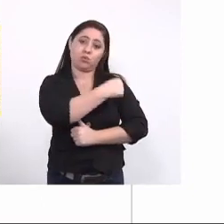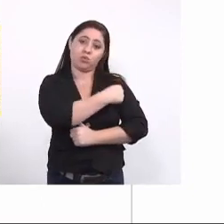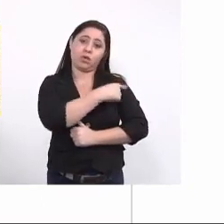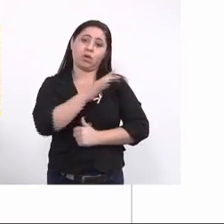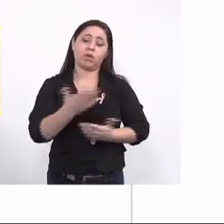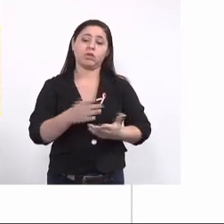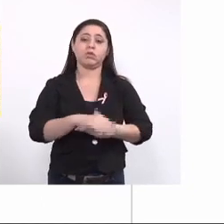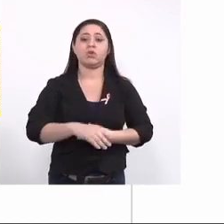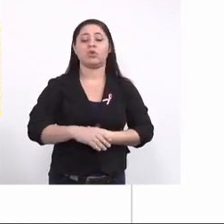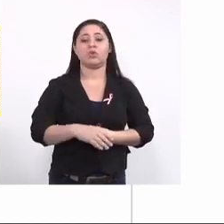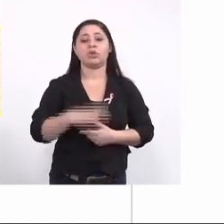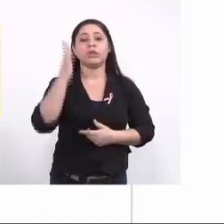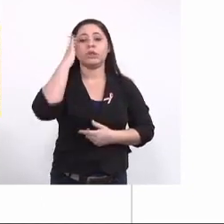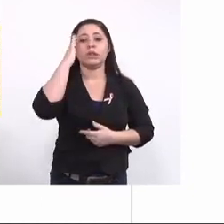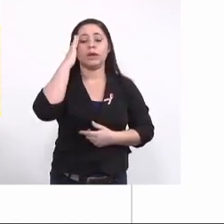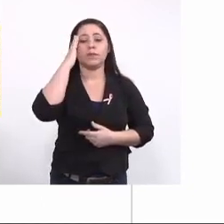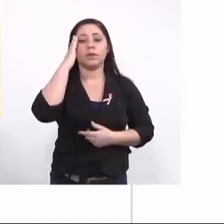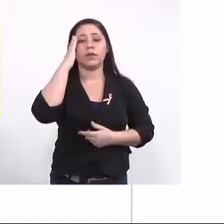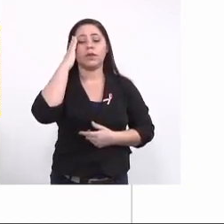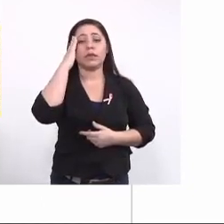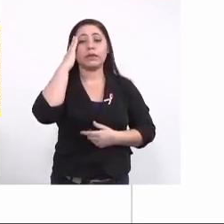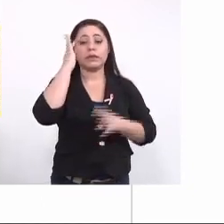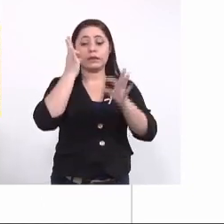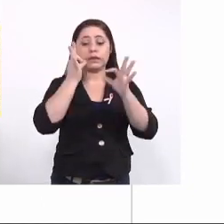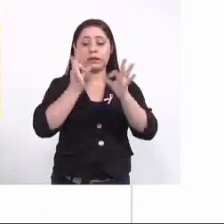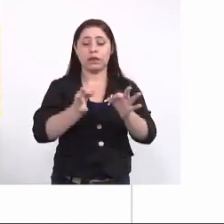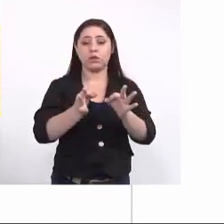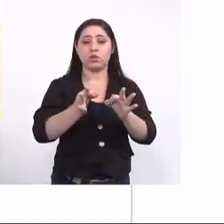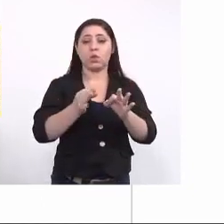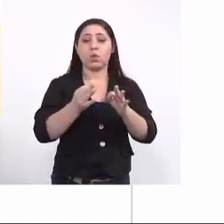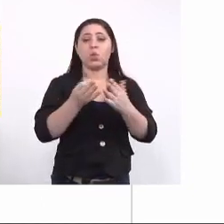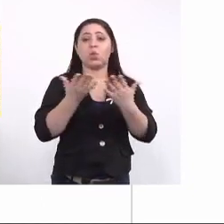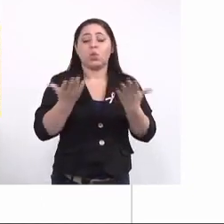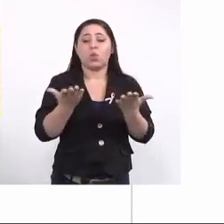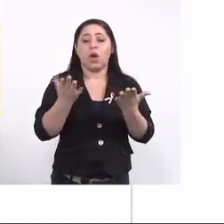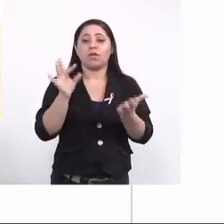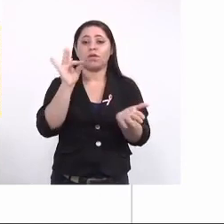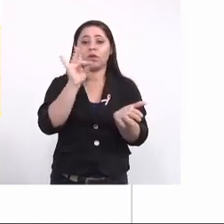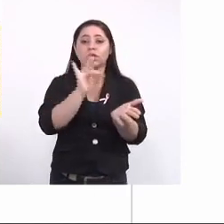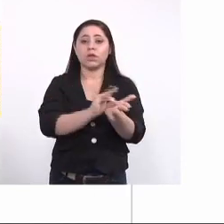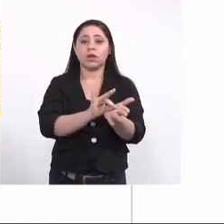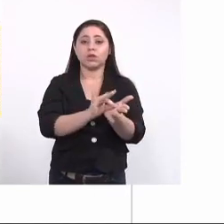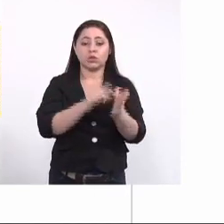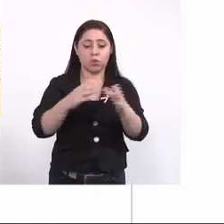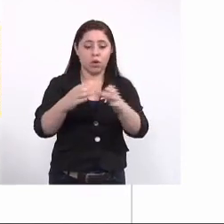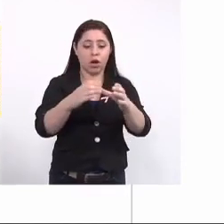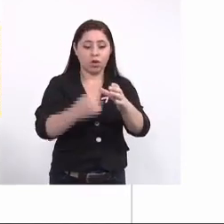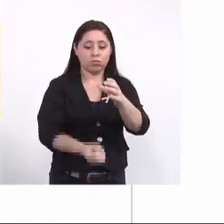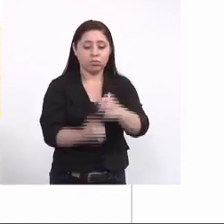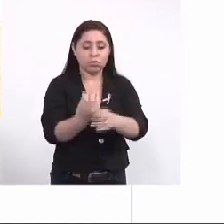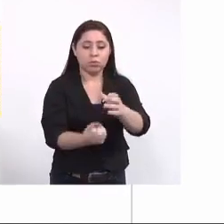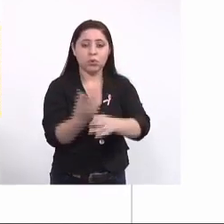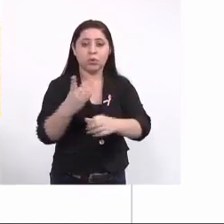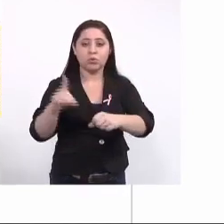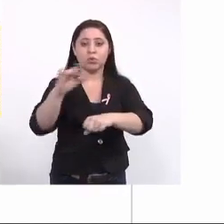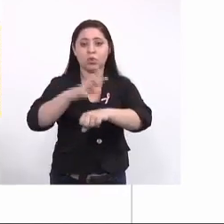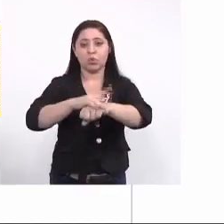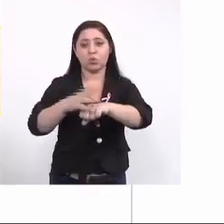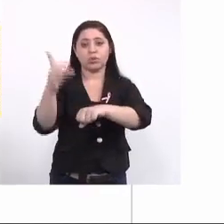exatamente com a precisão muito boa quais são os reais focos da doença e procurar